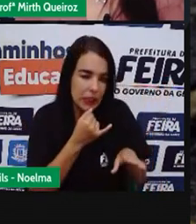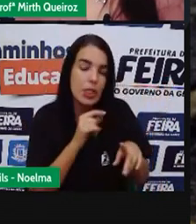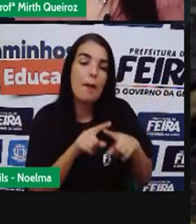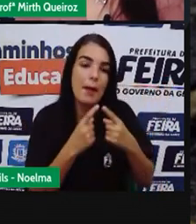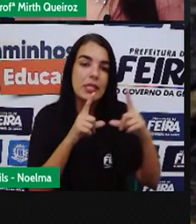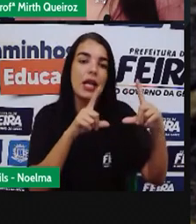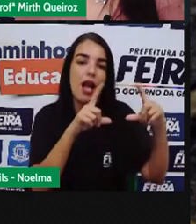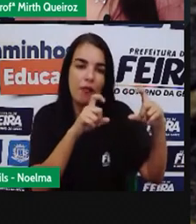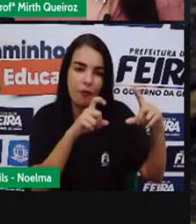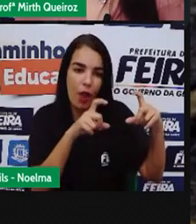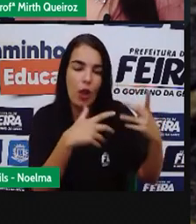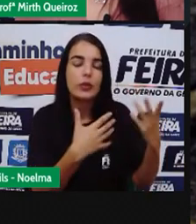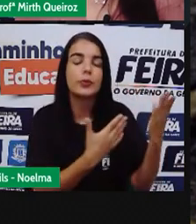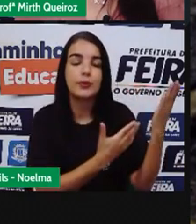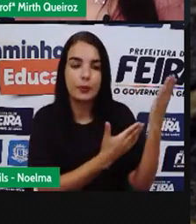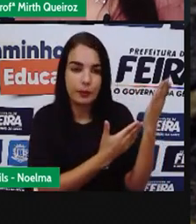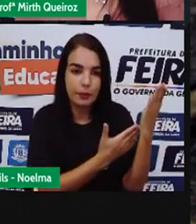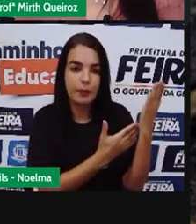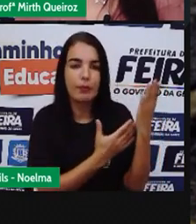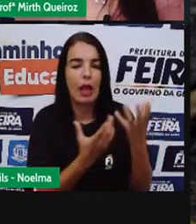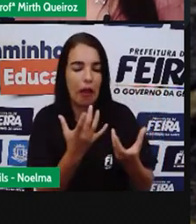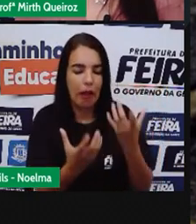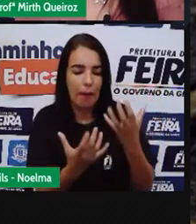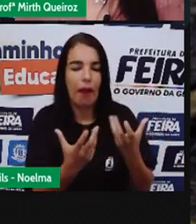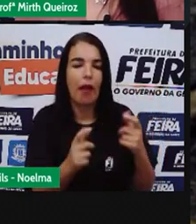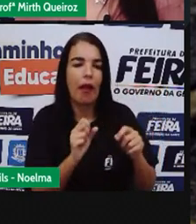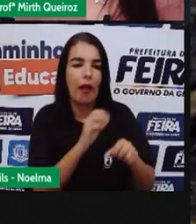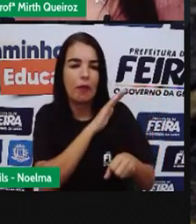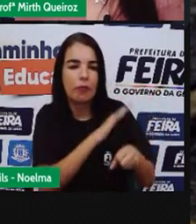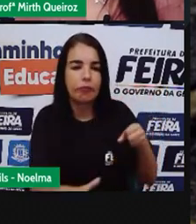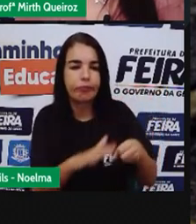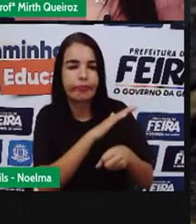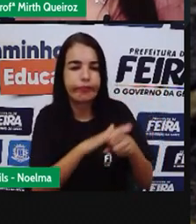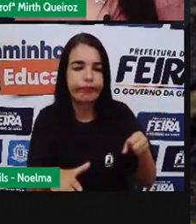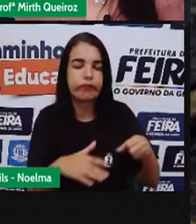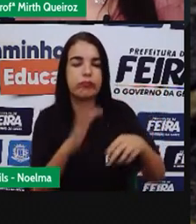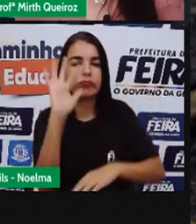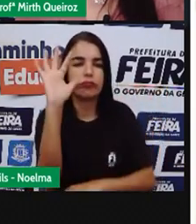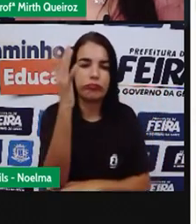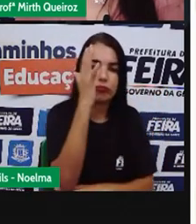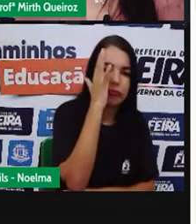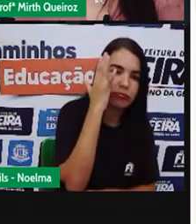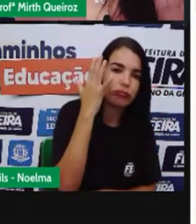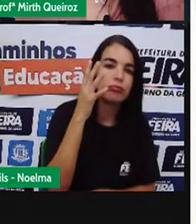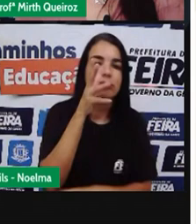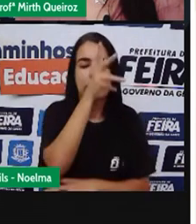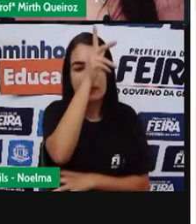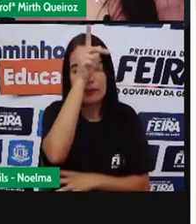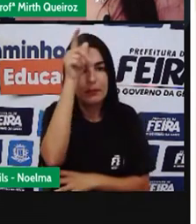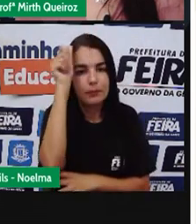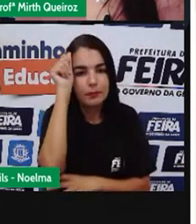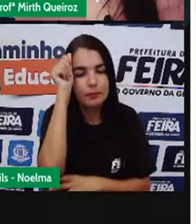A afimado Desmatamento Que é feito Na floresta Amazônica